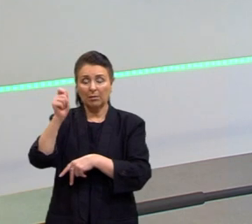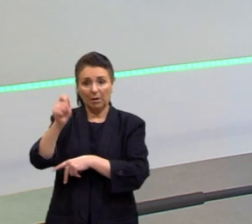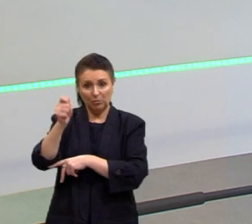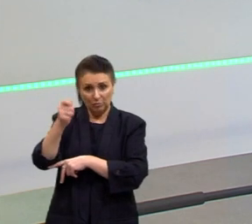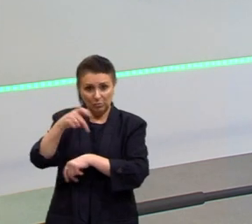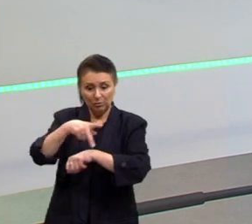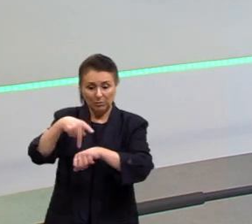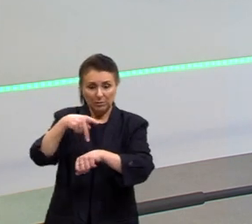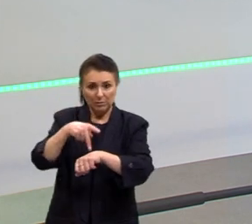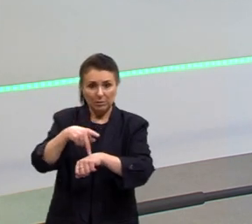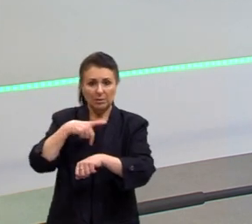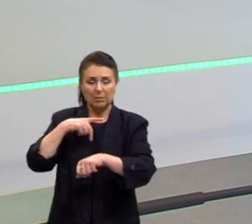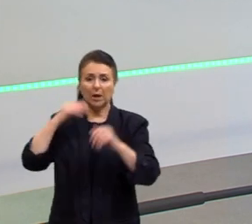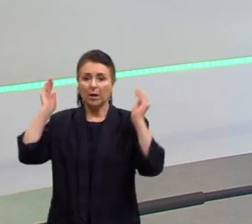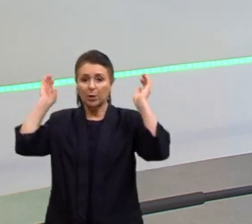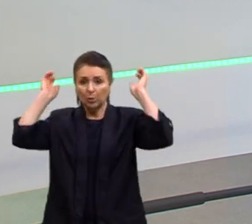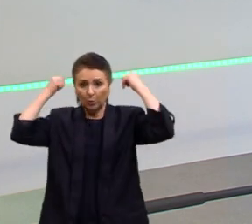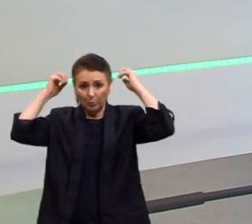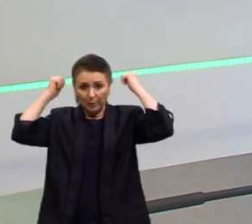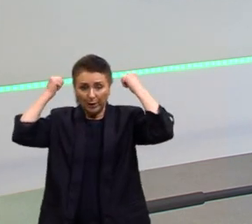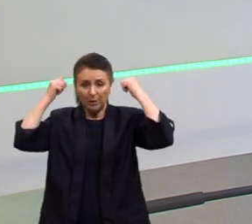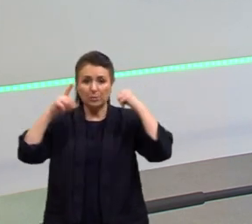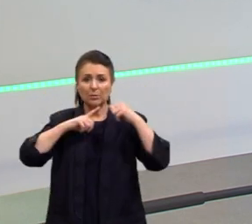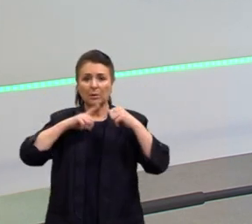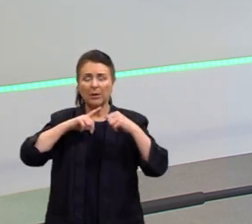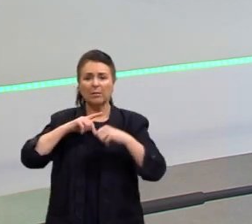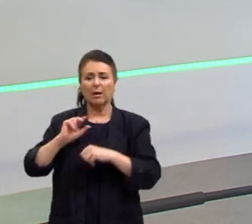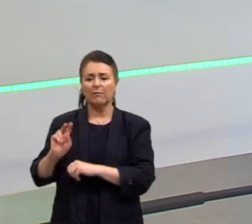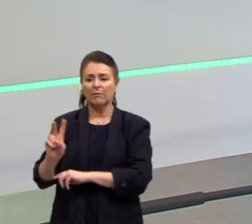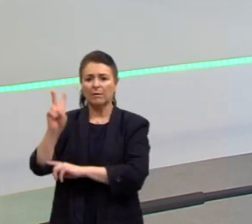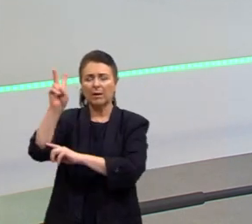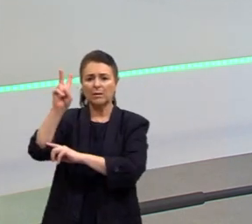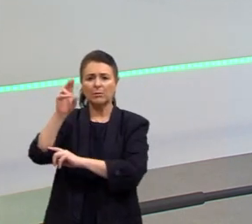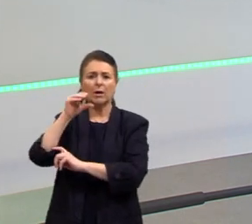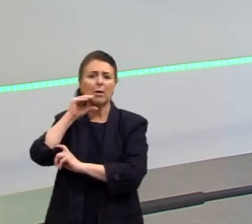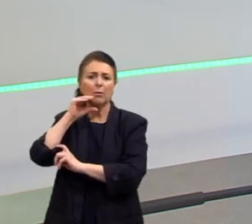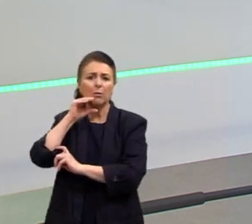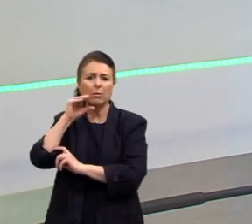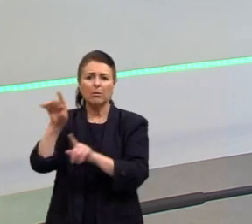a empanada mexicana, venezolana, colombiana,